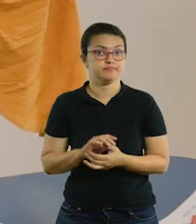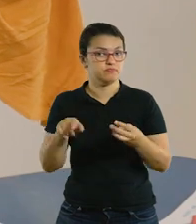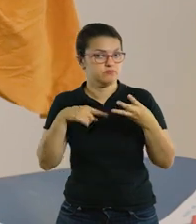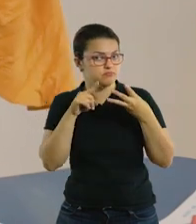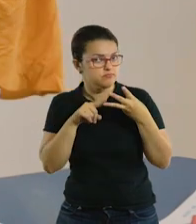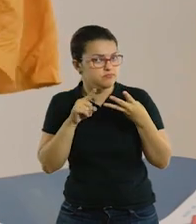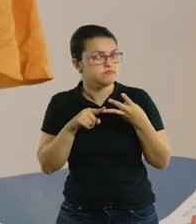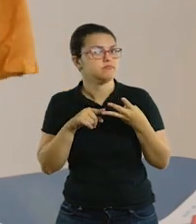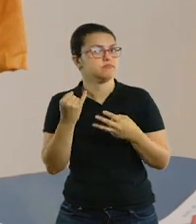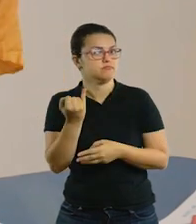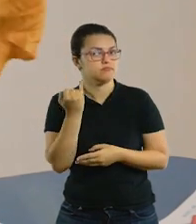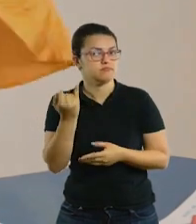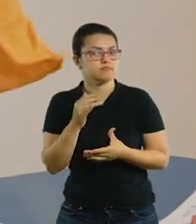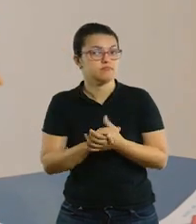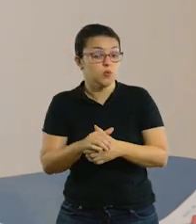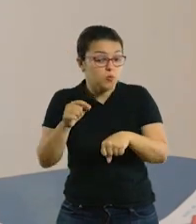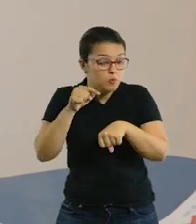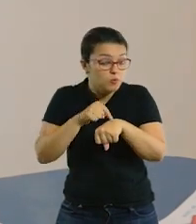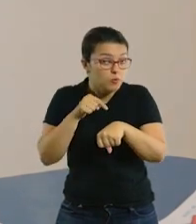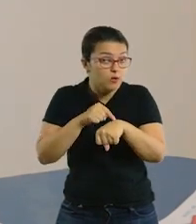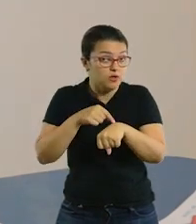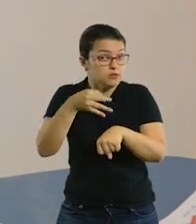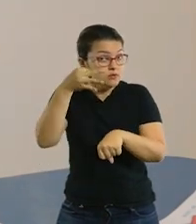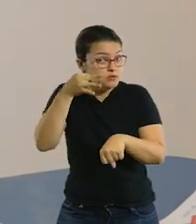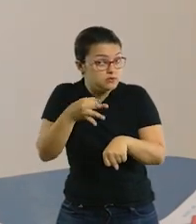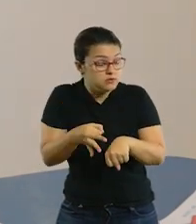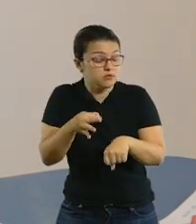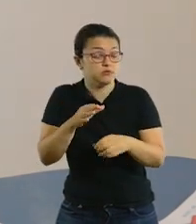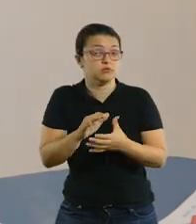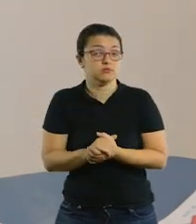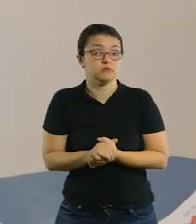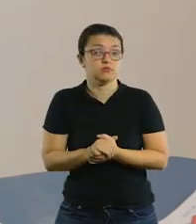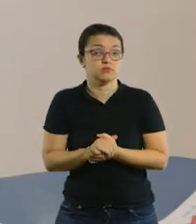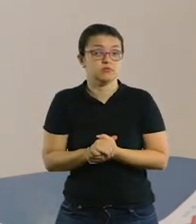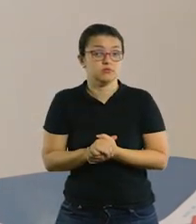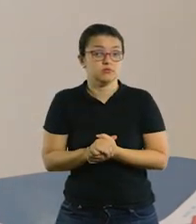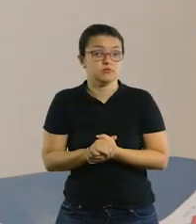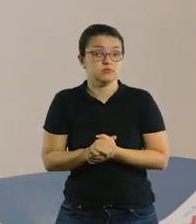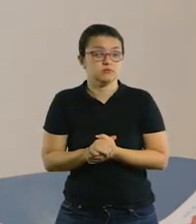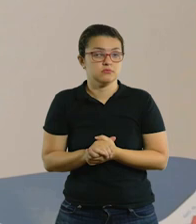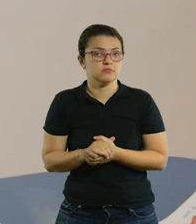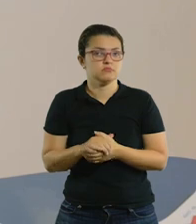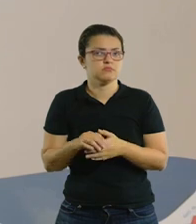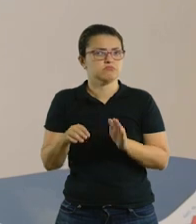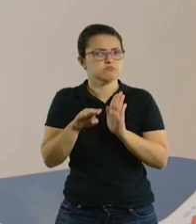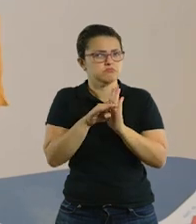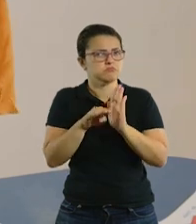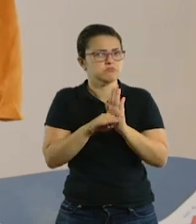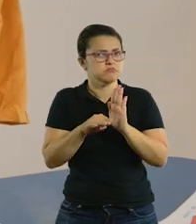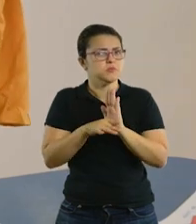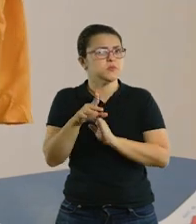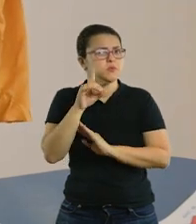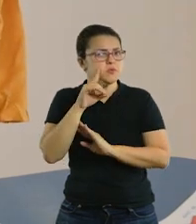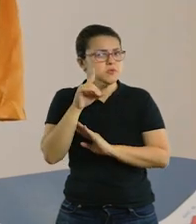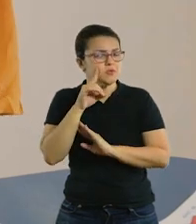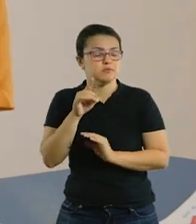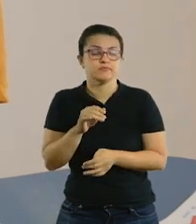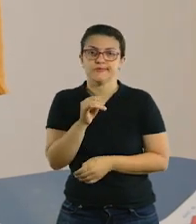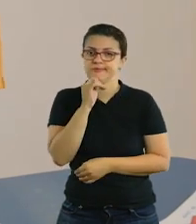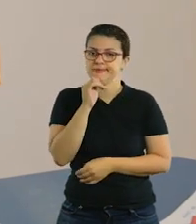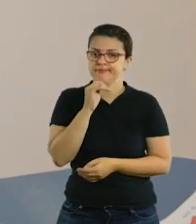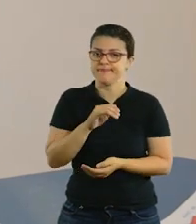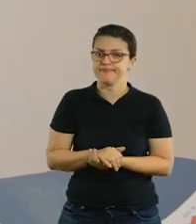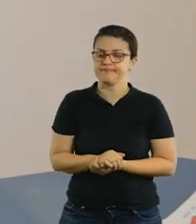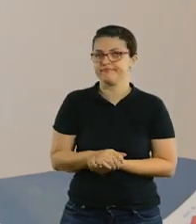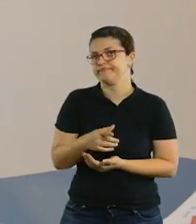Bom, outra coisa importante é você escolher um horário para você trabalhar com essa criança e que tenha uma regularidade. Por